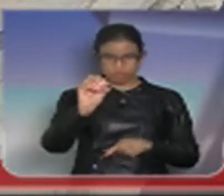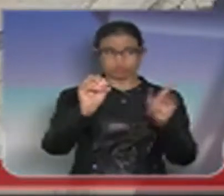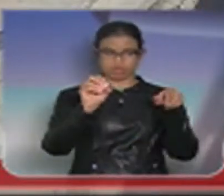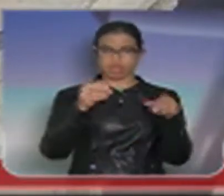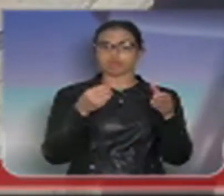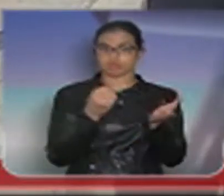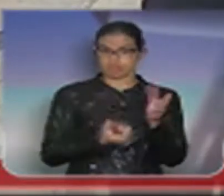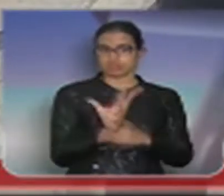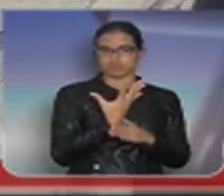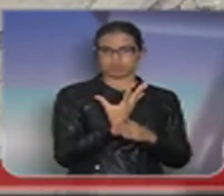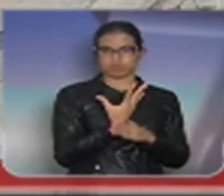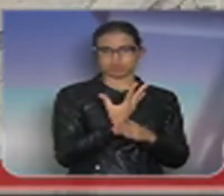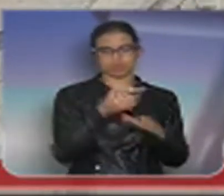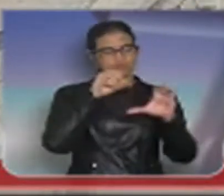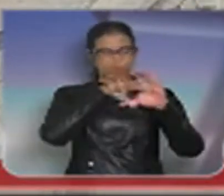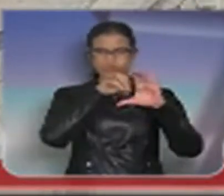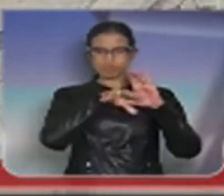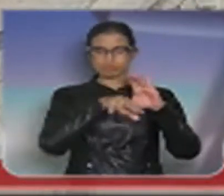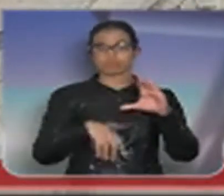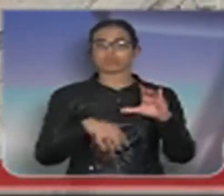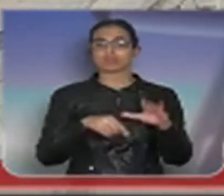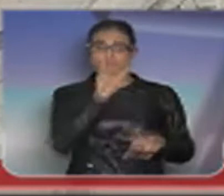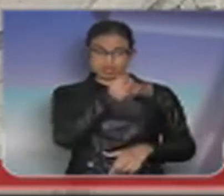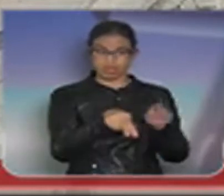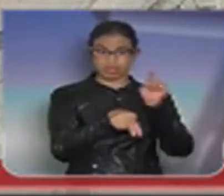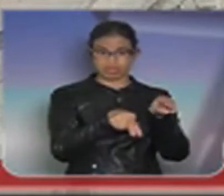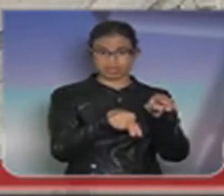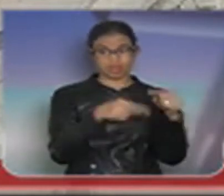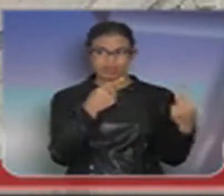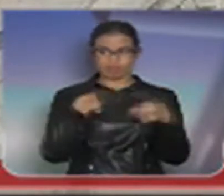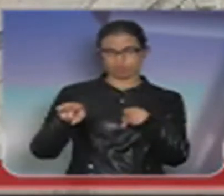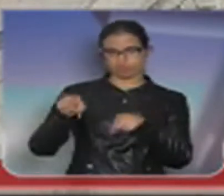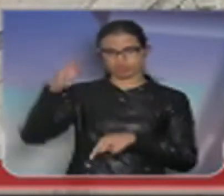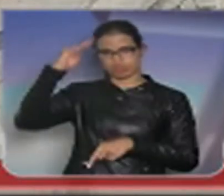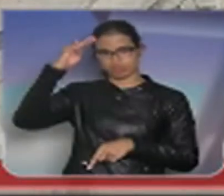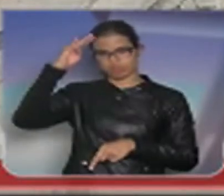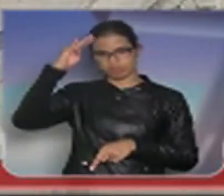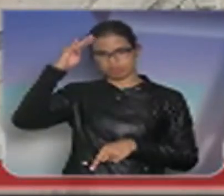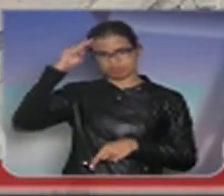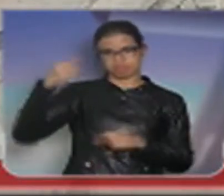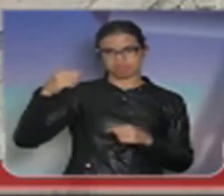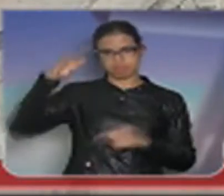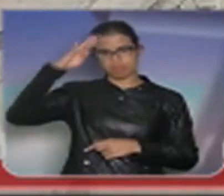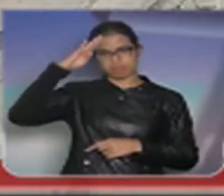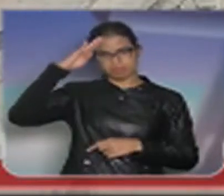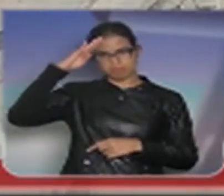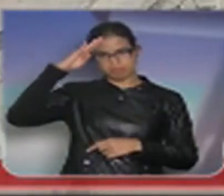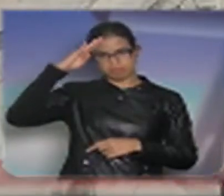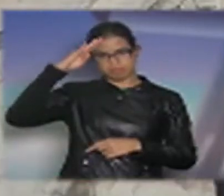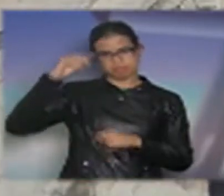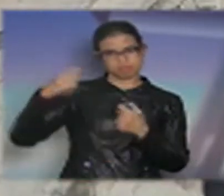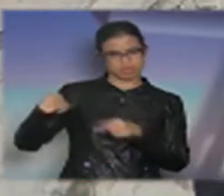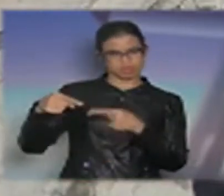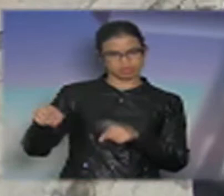fundadores, um dos expoentes da Rede Globo, era um lambibota dos militares. Certo, deputado? Era um lambibota dos militares.